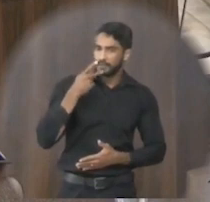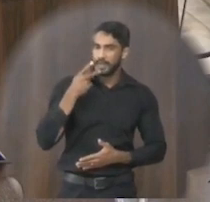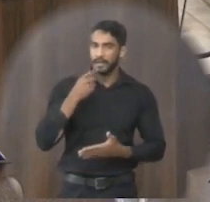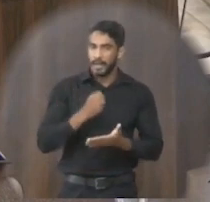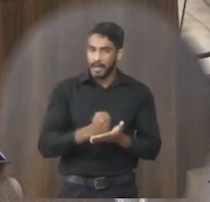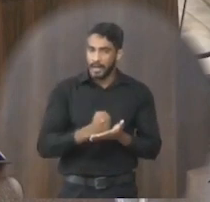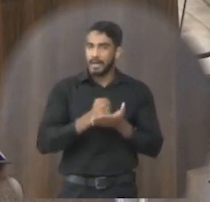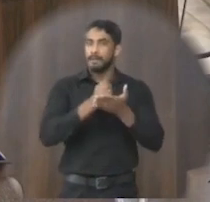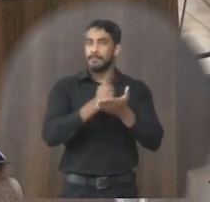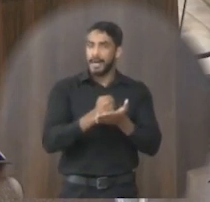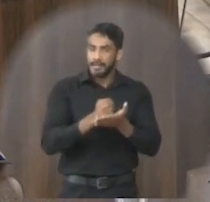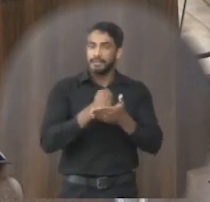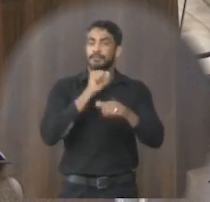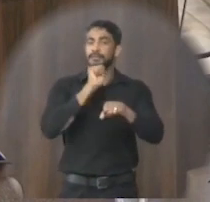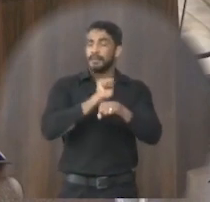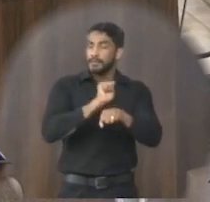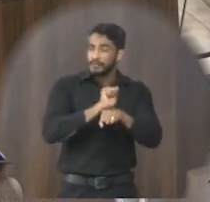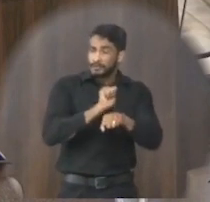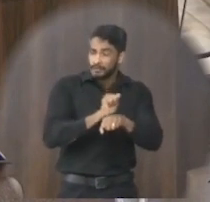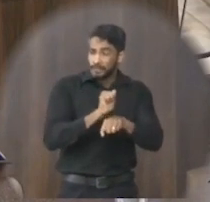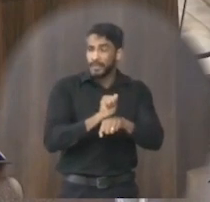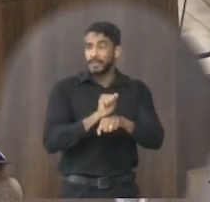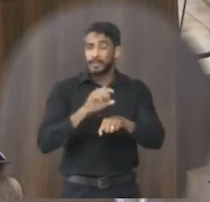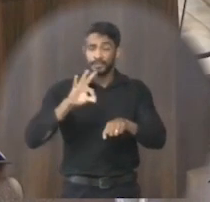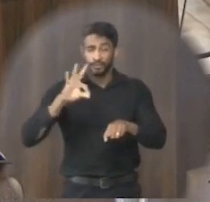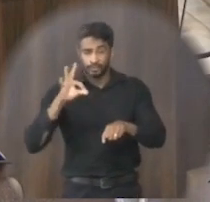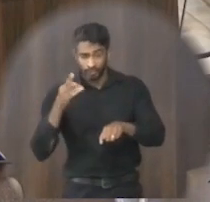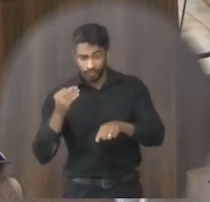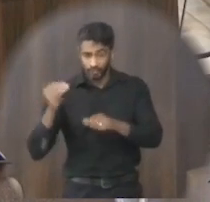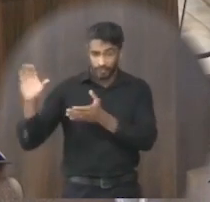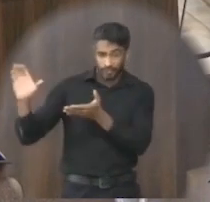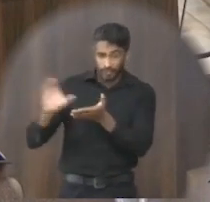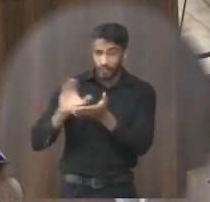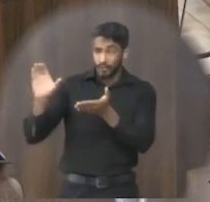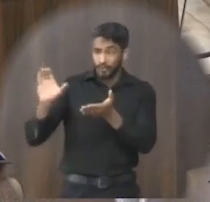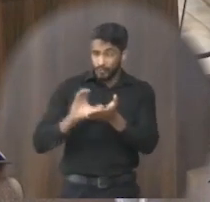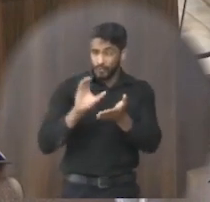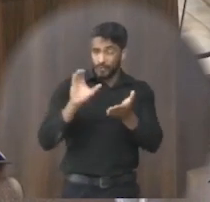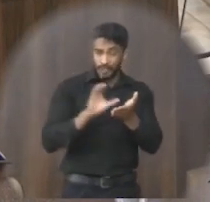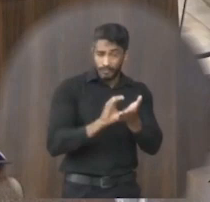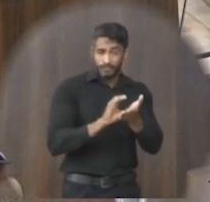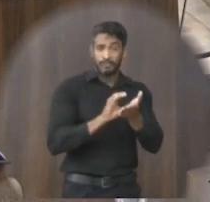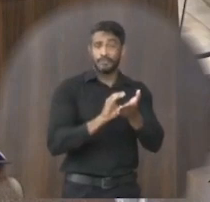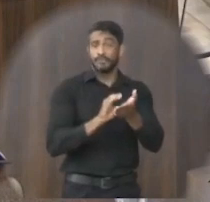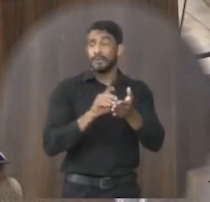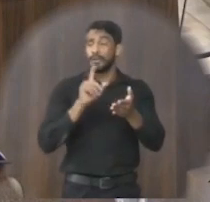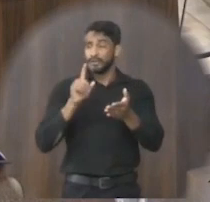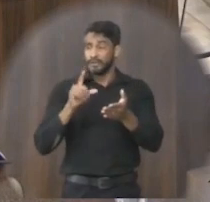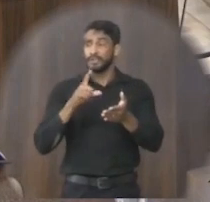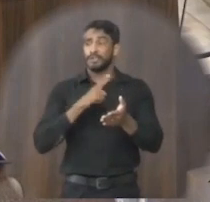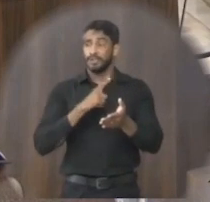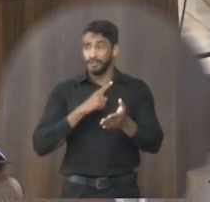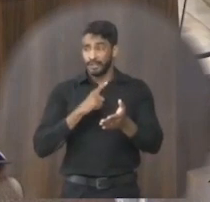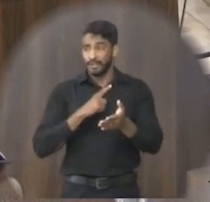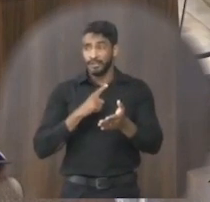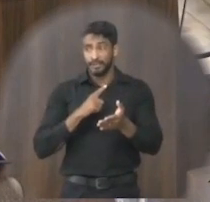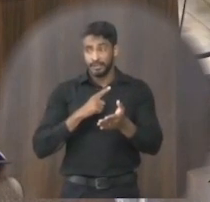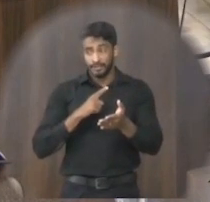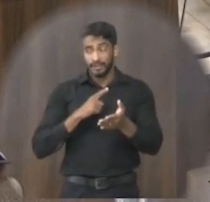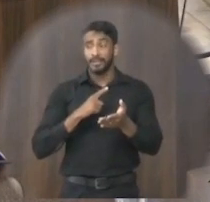amparando se socorrendo de todos os meios que ele entende para buscar legalidade a gente tem que ter uma certa